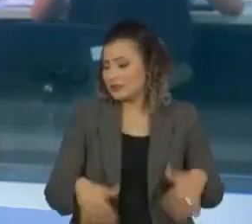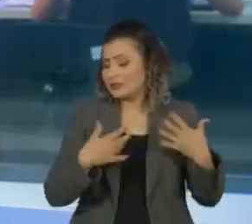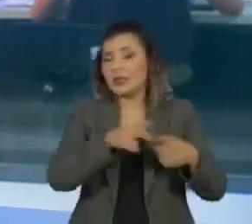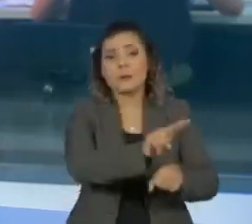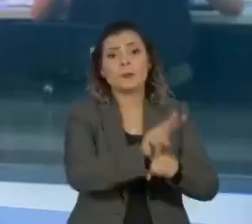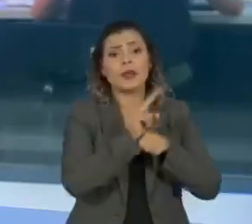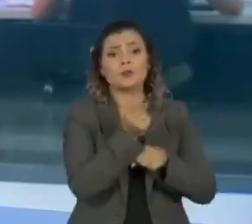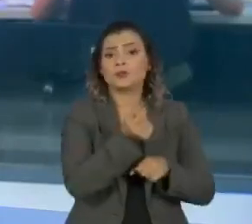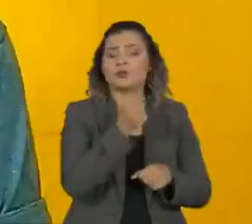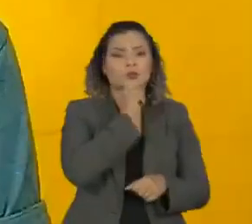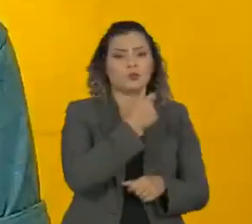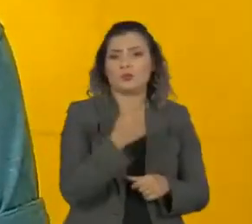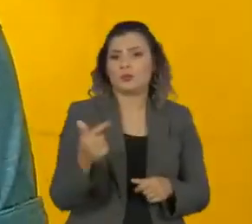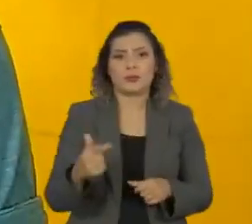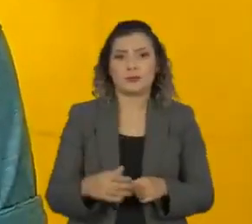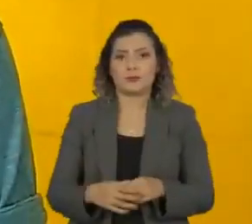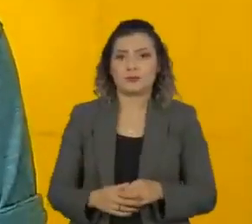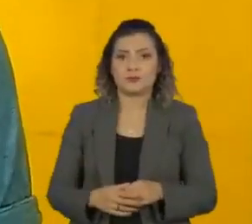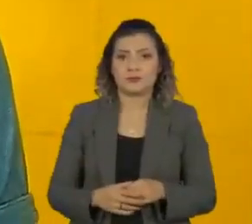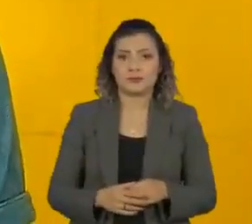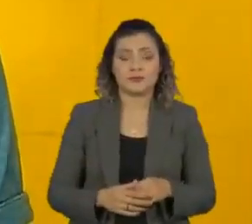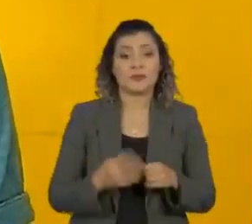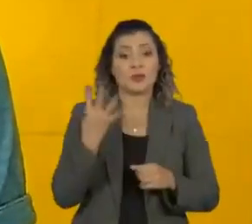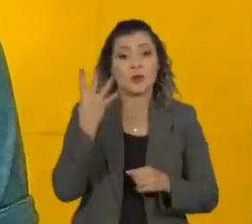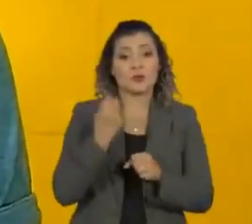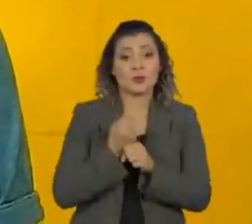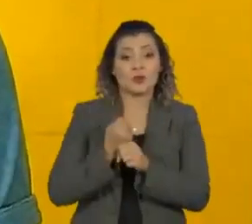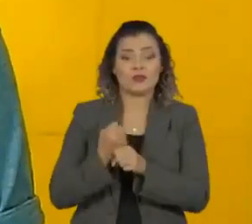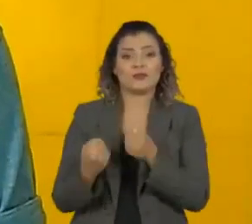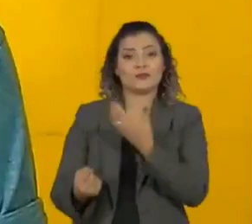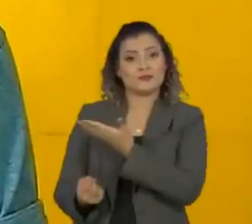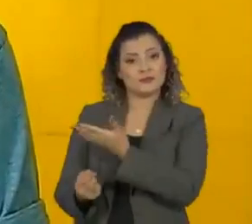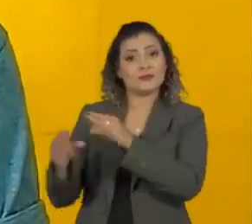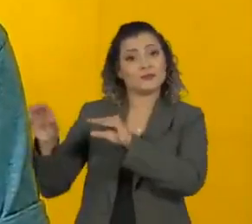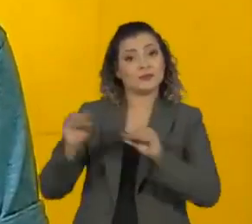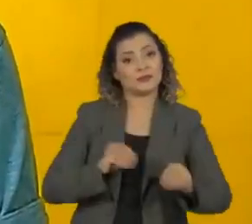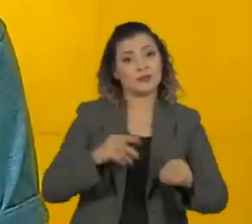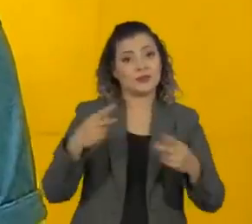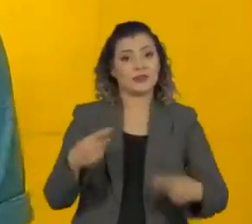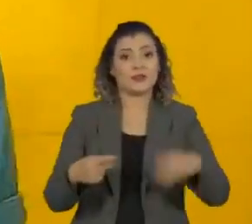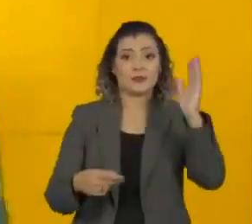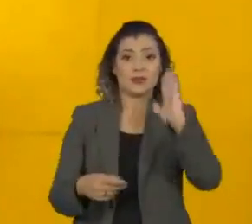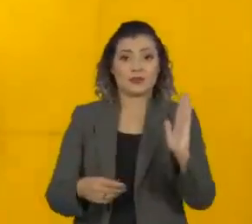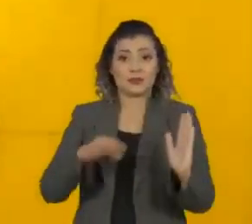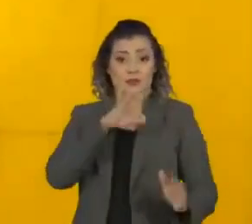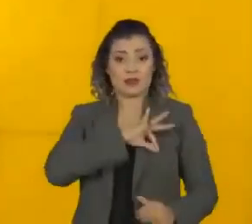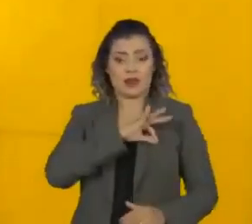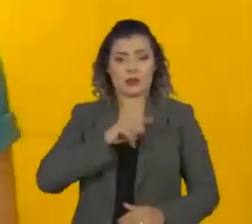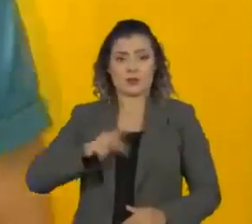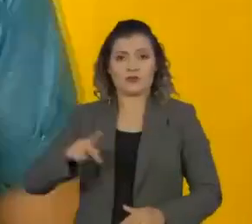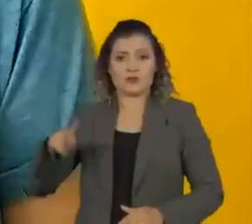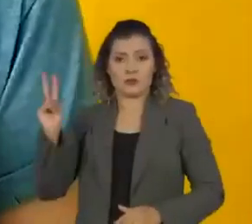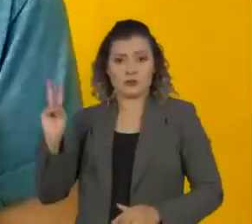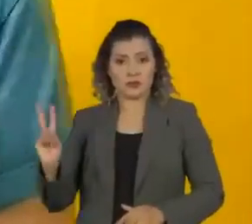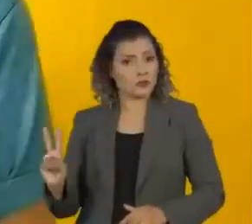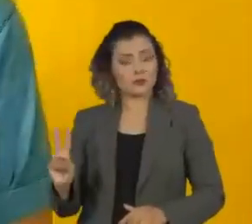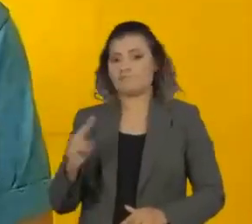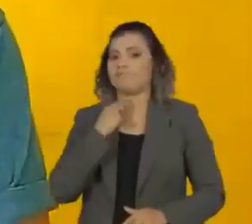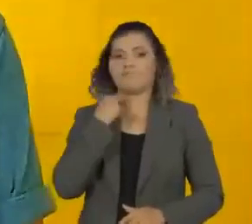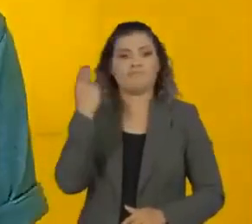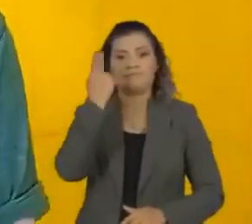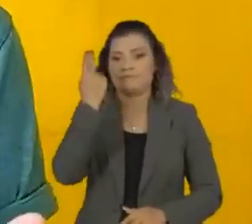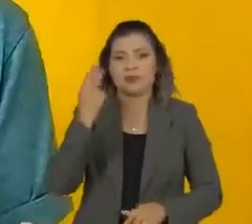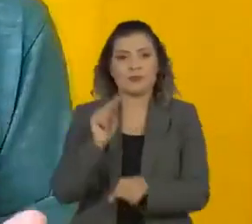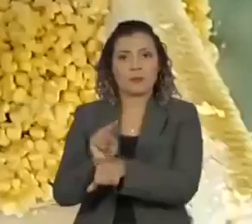crédito para recomeçar. Há quatro anos, Marífer veio para o Brasil porque o salário como professora na Venezuela já não dava